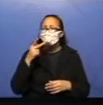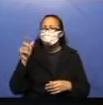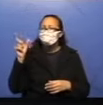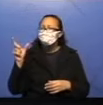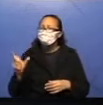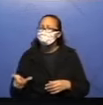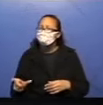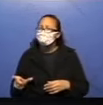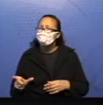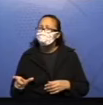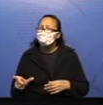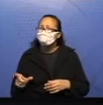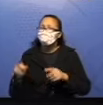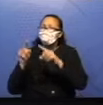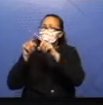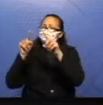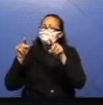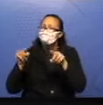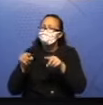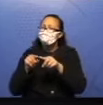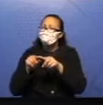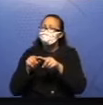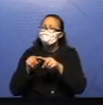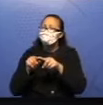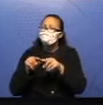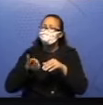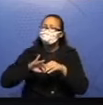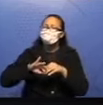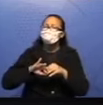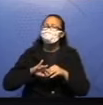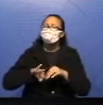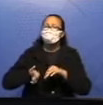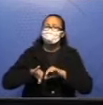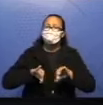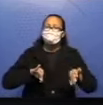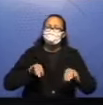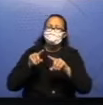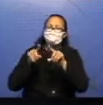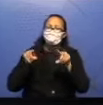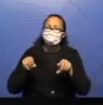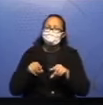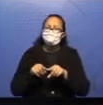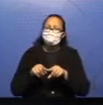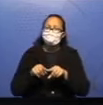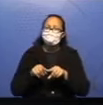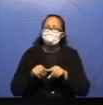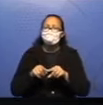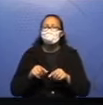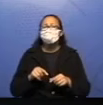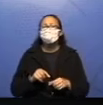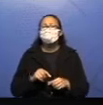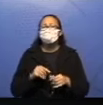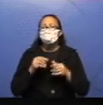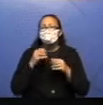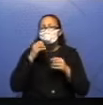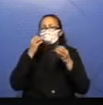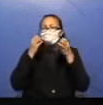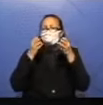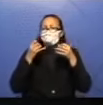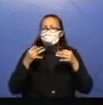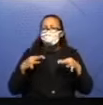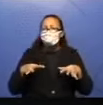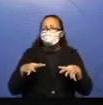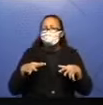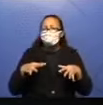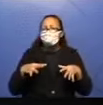divididas em quadradinhos com ilustrações sobre os fatos. E aqui eu quero fazer uma explicação um pouquinho mais